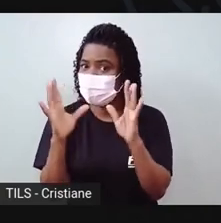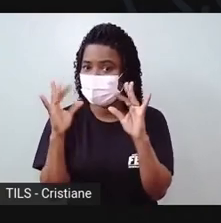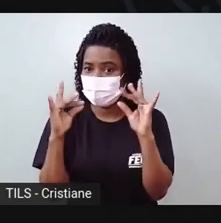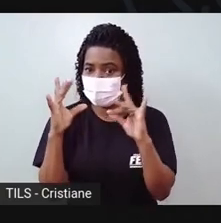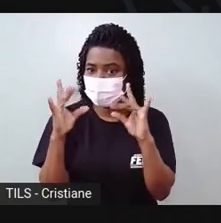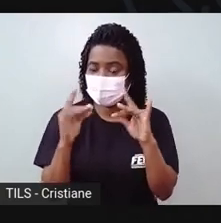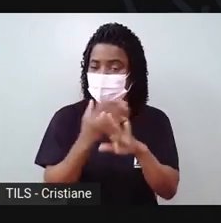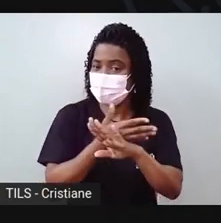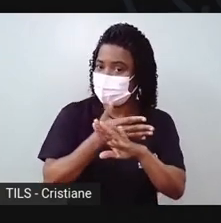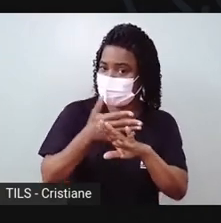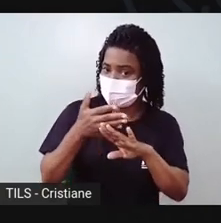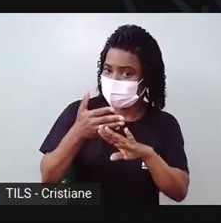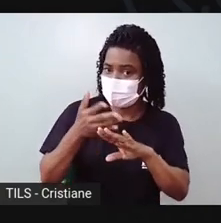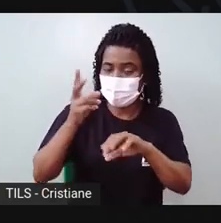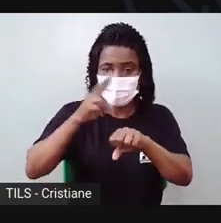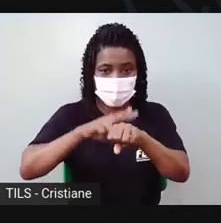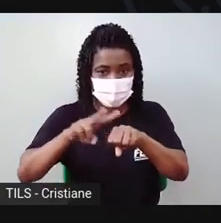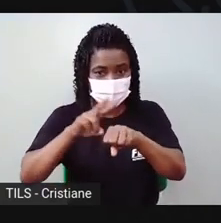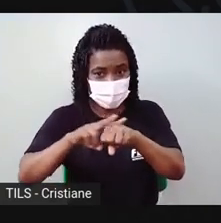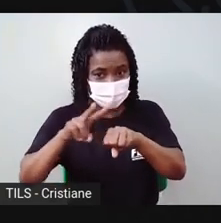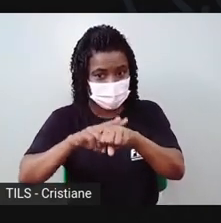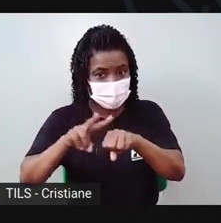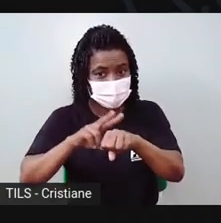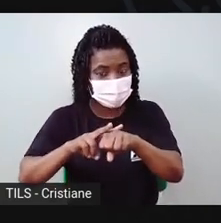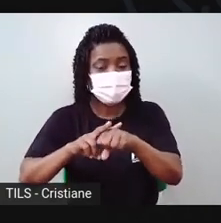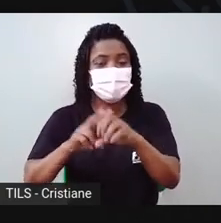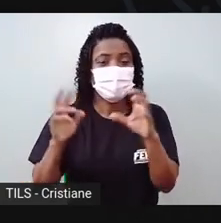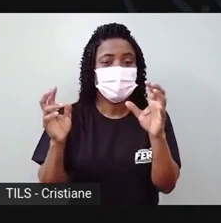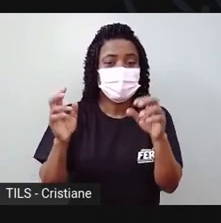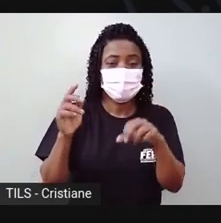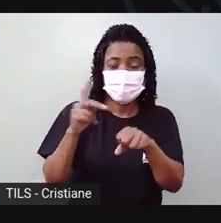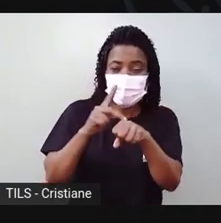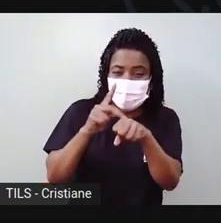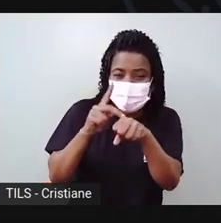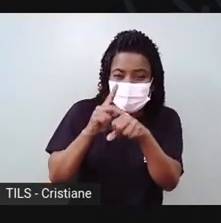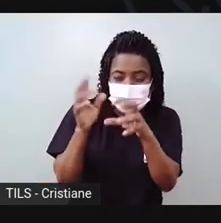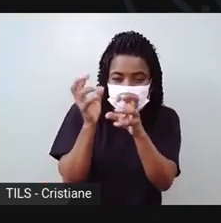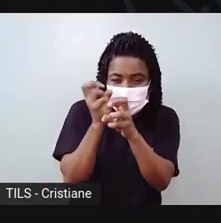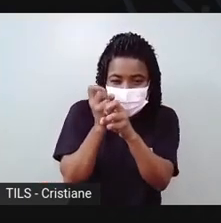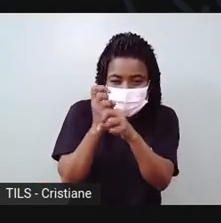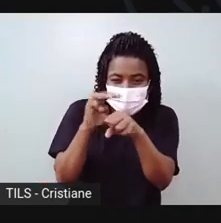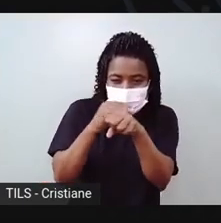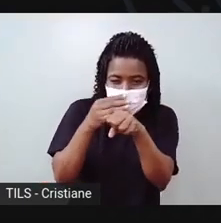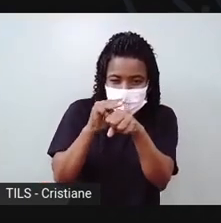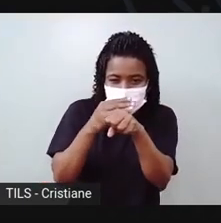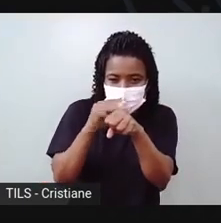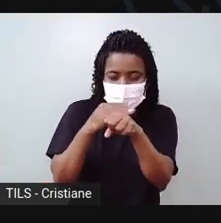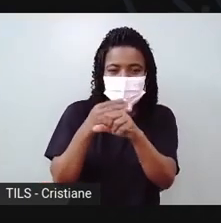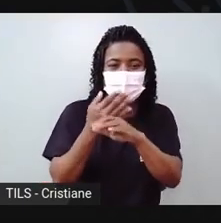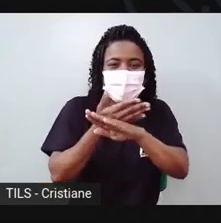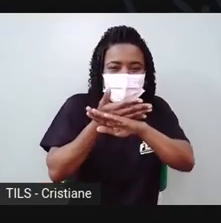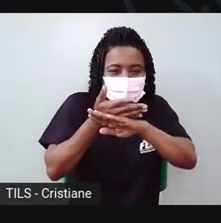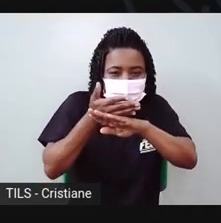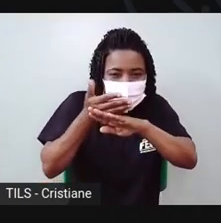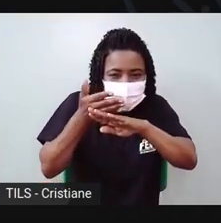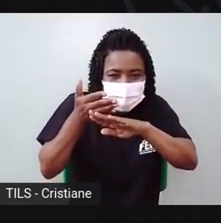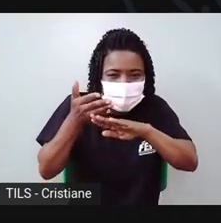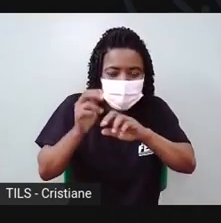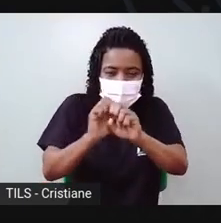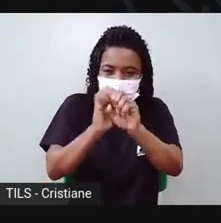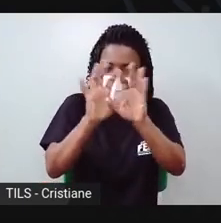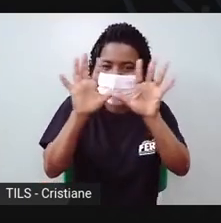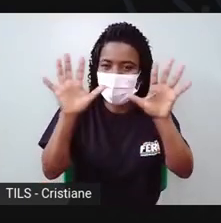verde, tem uma mais escura, tem uma quase branquinha, bem clarinha. Tem várias tonalidades de